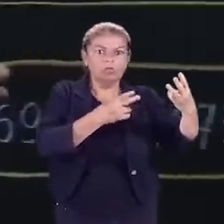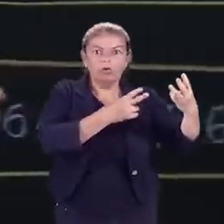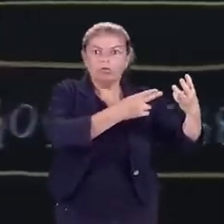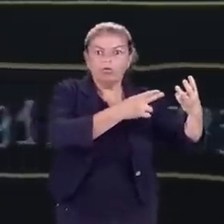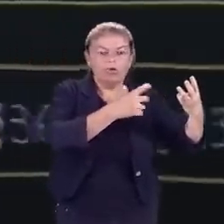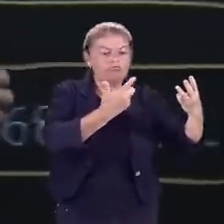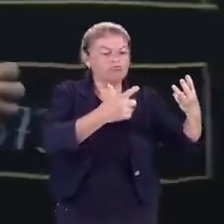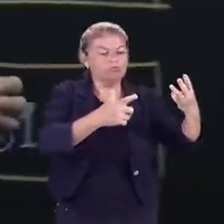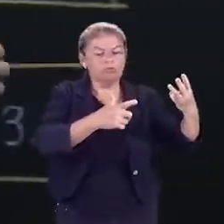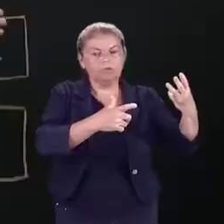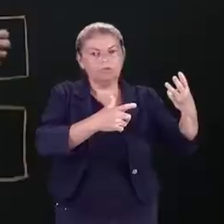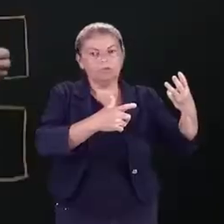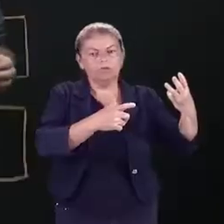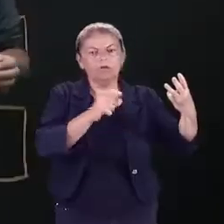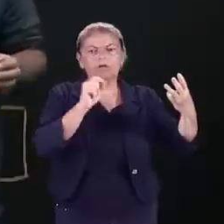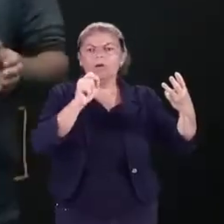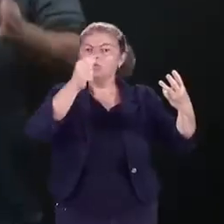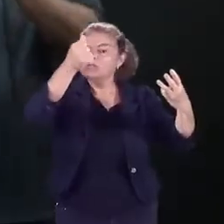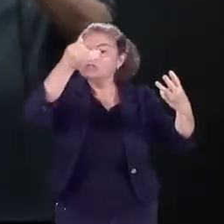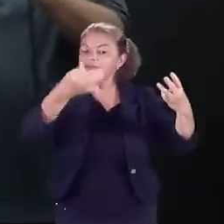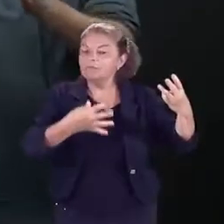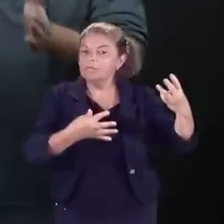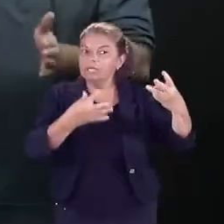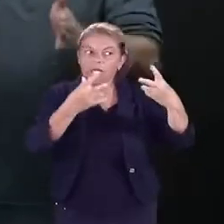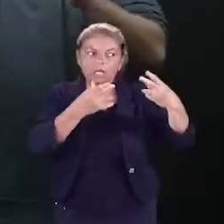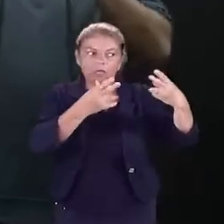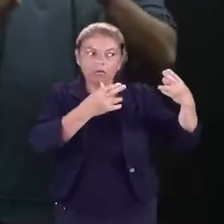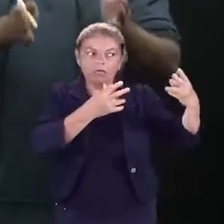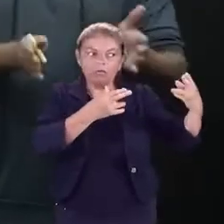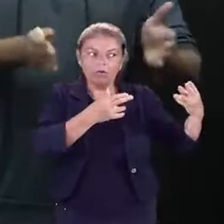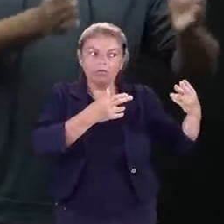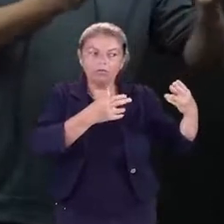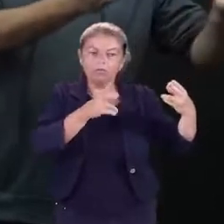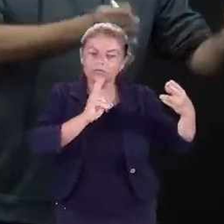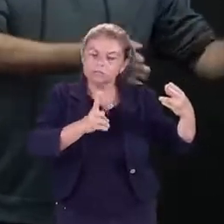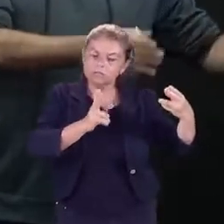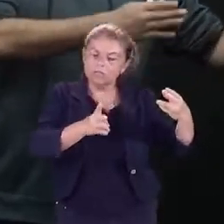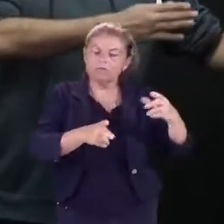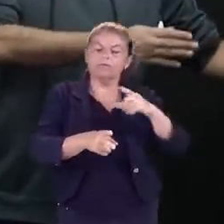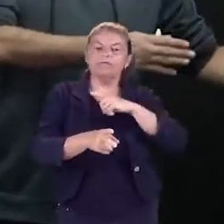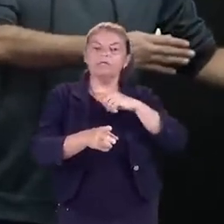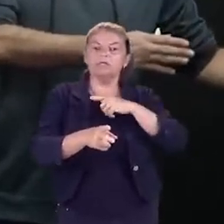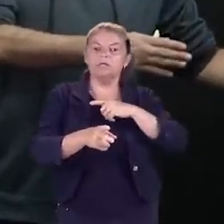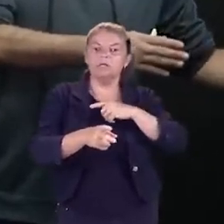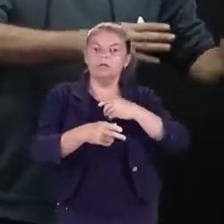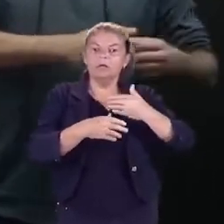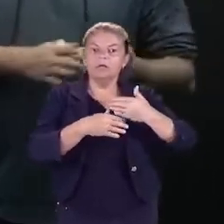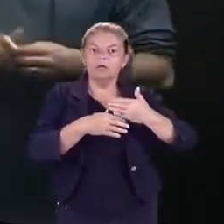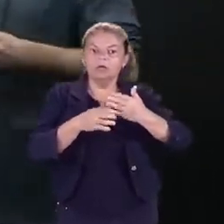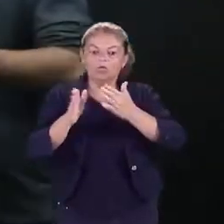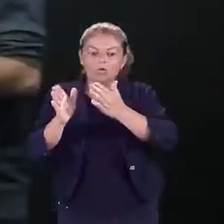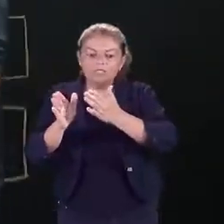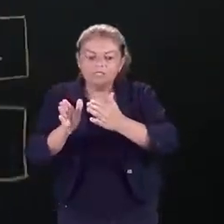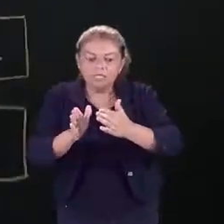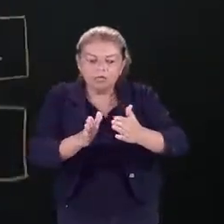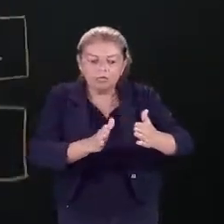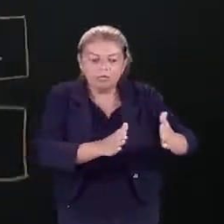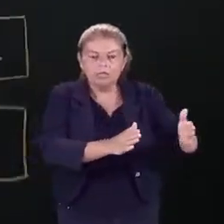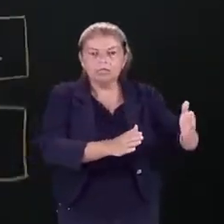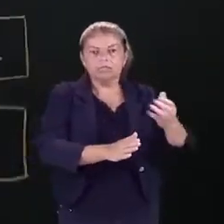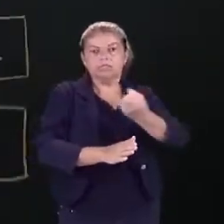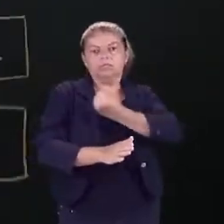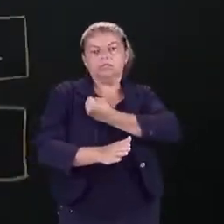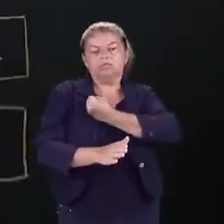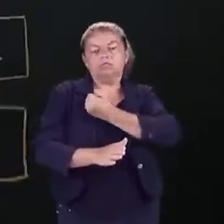Mas atenção! Quando eu falo em repetidos, é que sempre vai existir aquela sequência de números. Deixa eu te mostrar uma